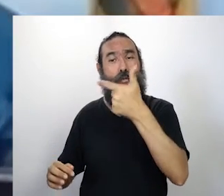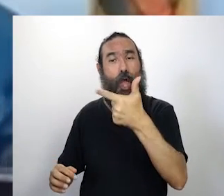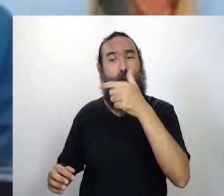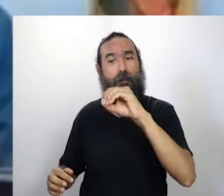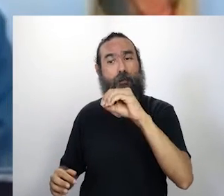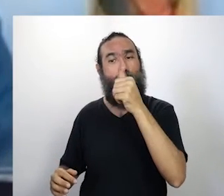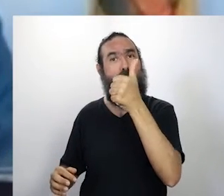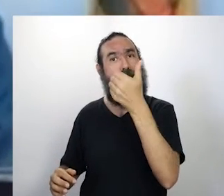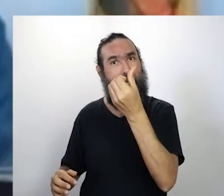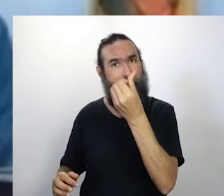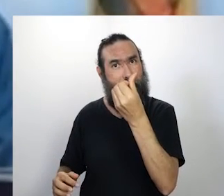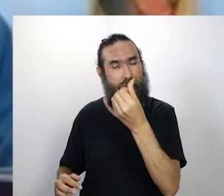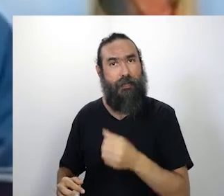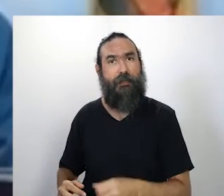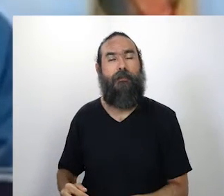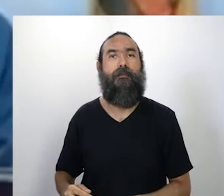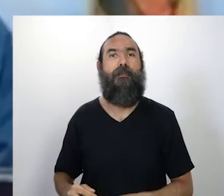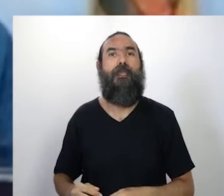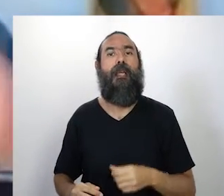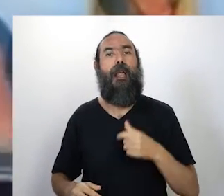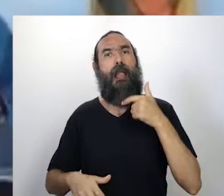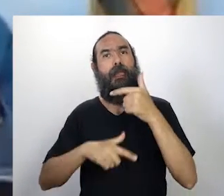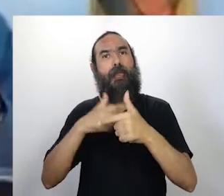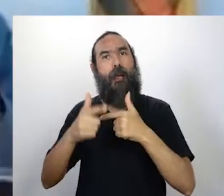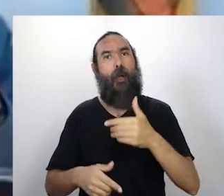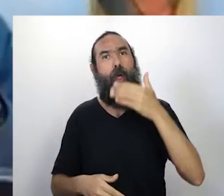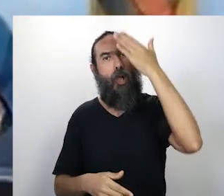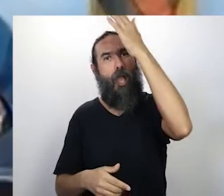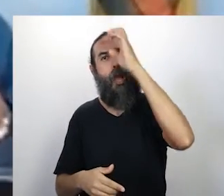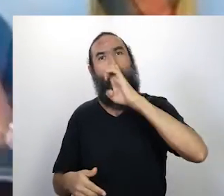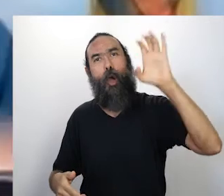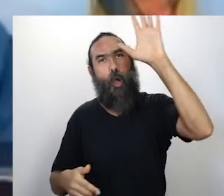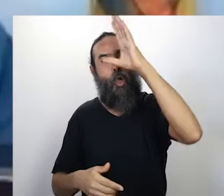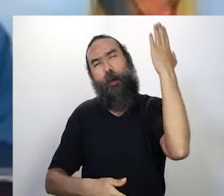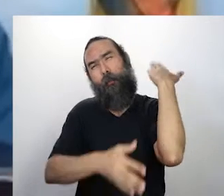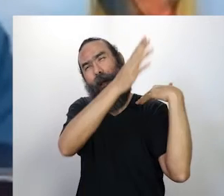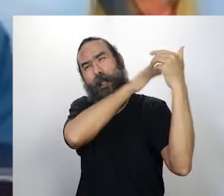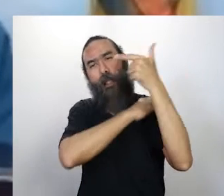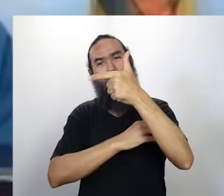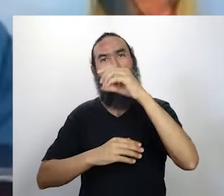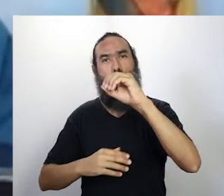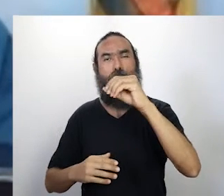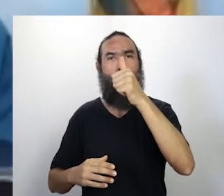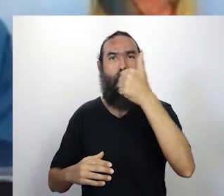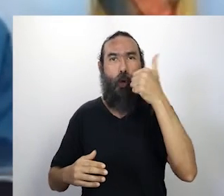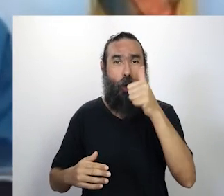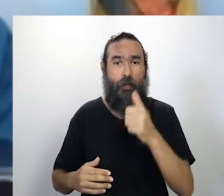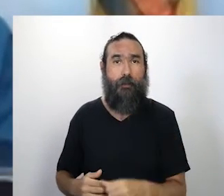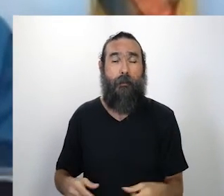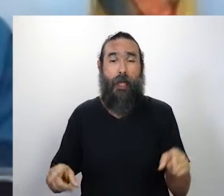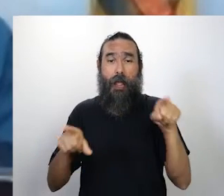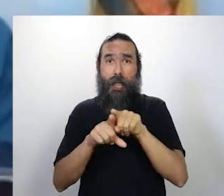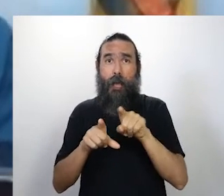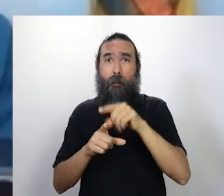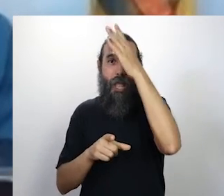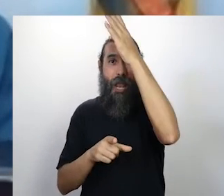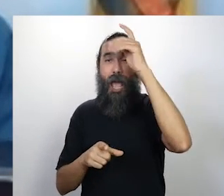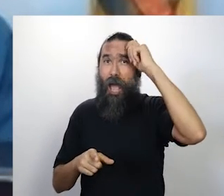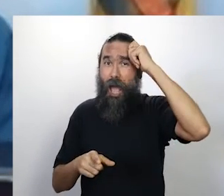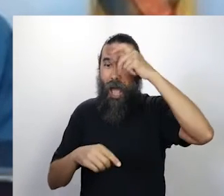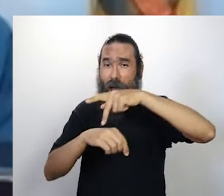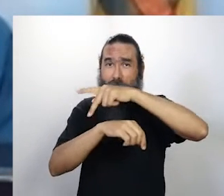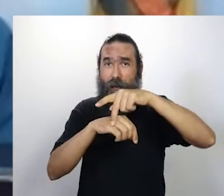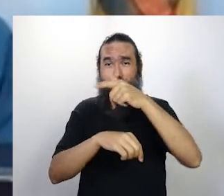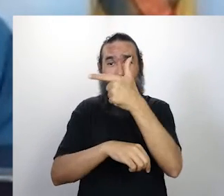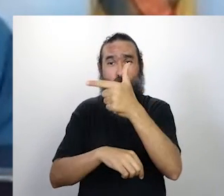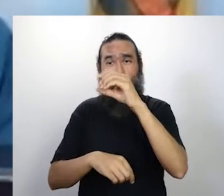no Europalia Brasil, em 2011, na Europa, e no terceiro Festival Mundial de Artes Negras Senegal, 2010. O segundo